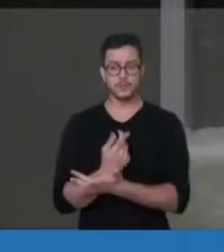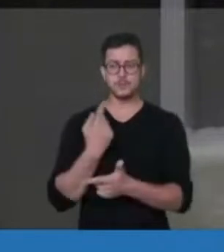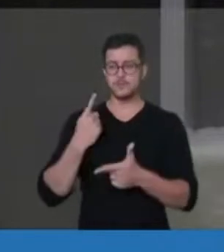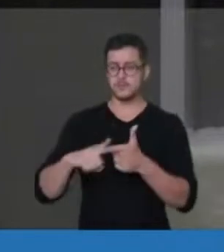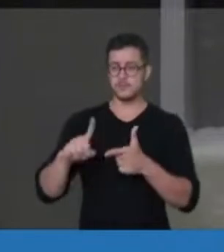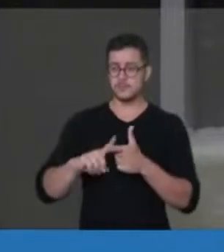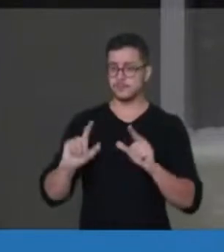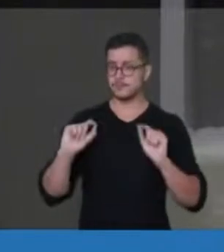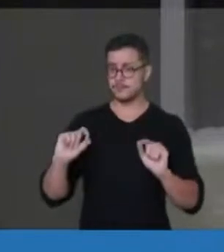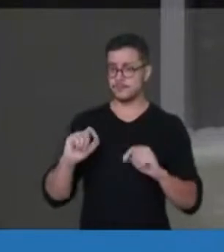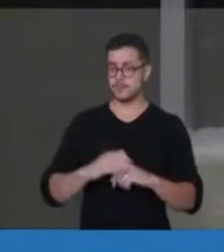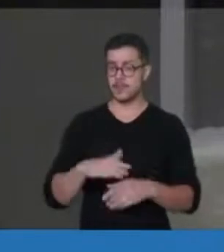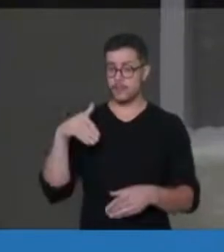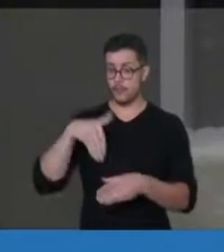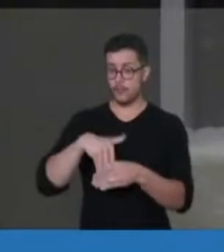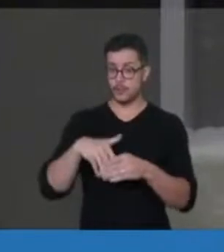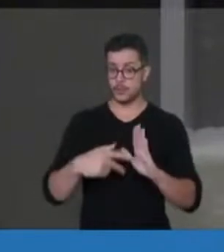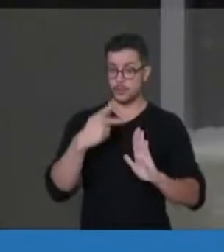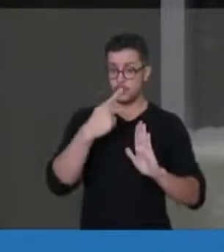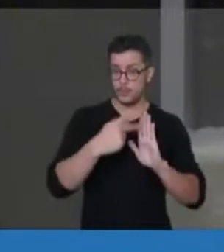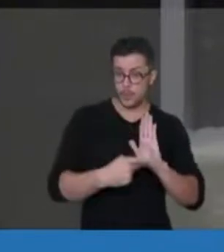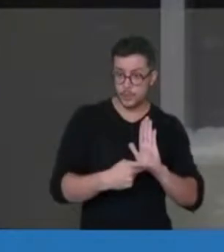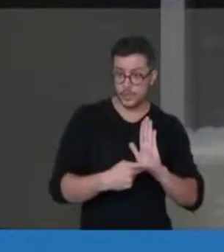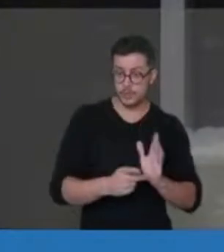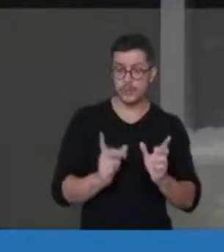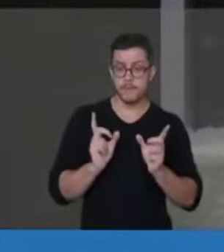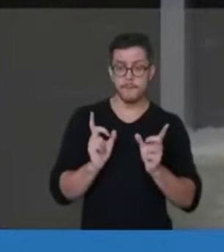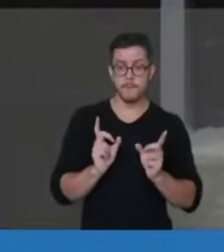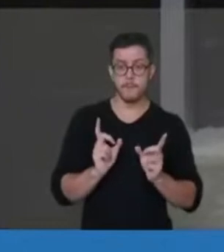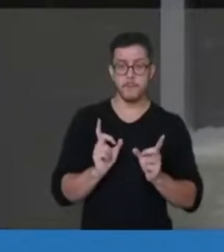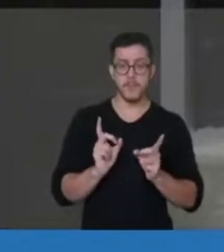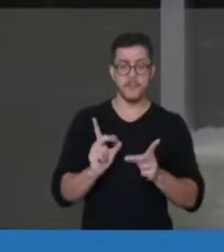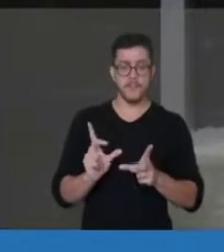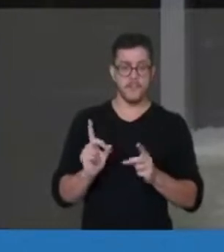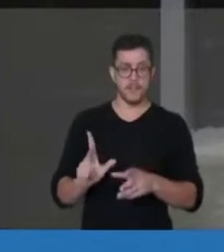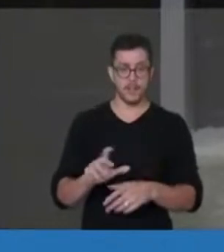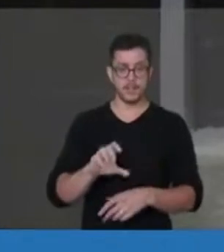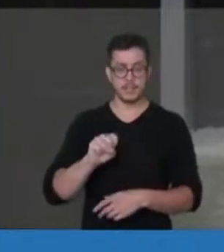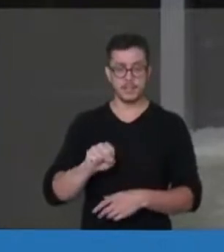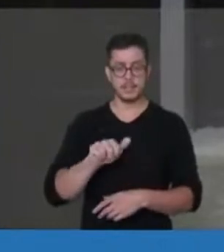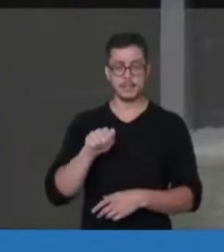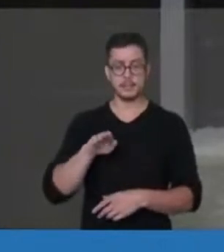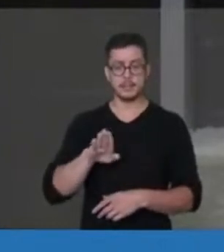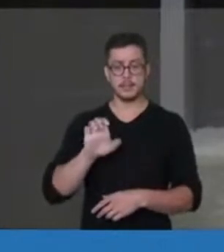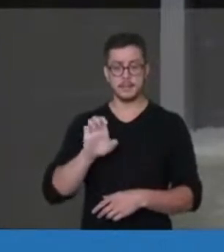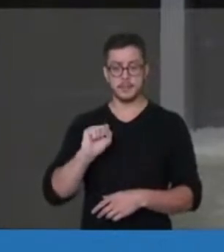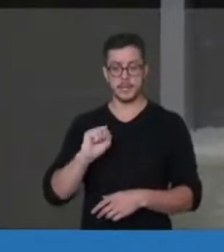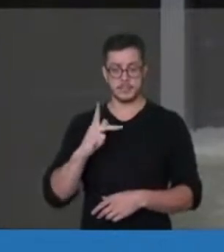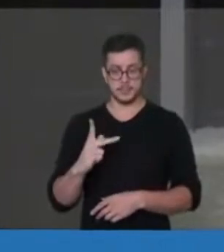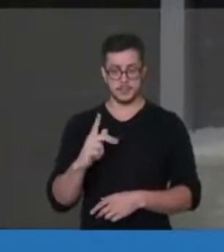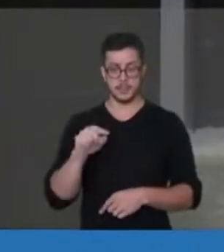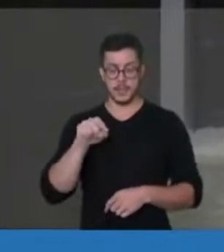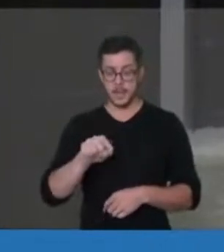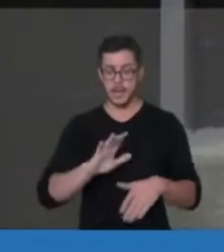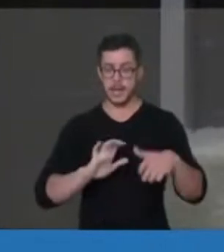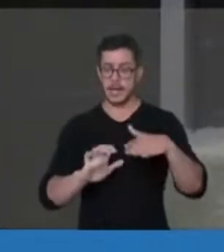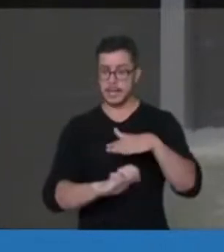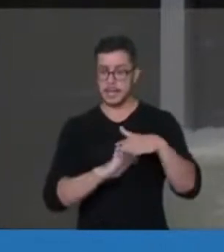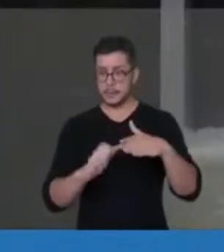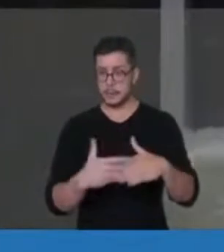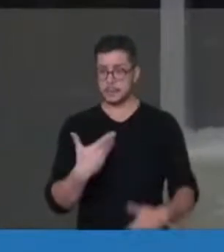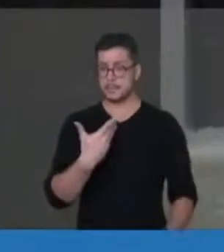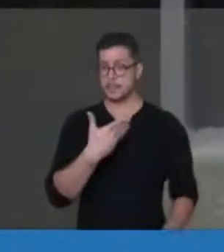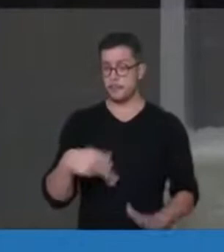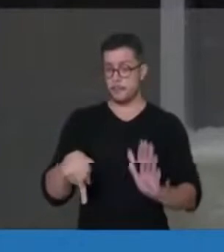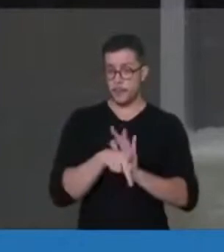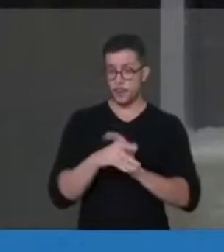votado o projeto de privatização da Sabesp, que é uma empresa pública superavitária, uma das maiores empresas de saneamento